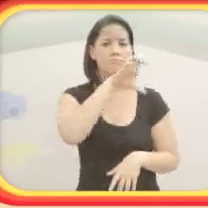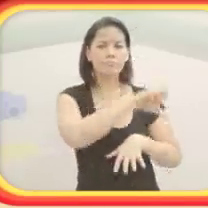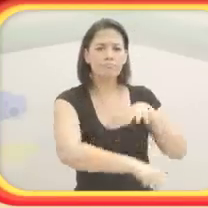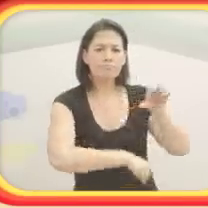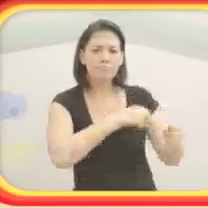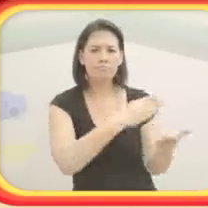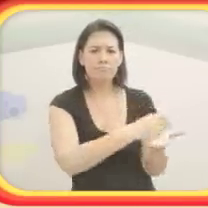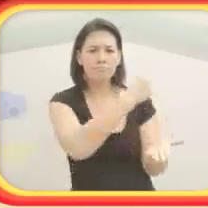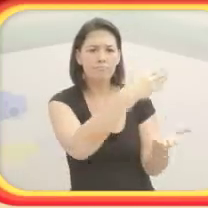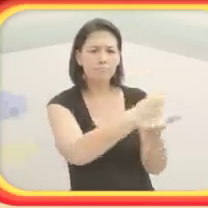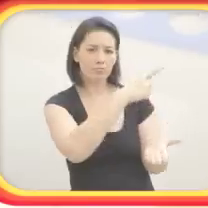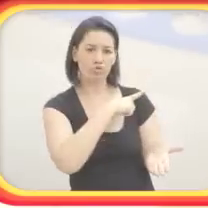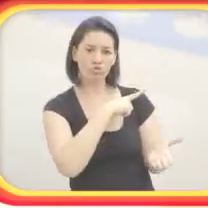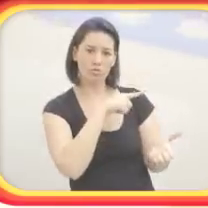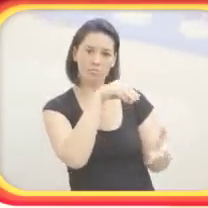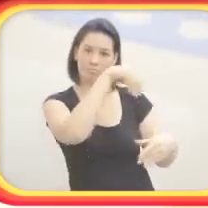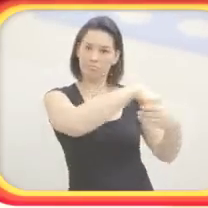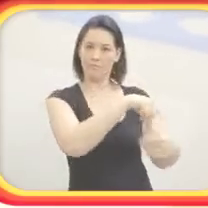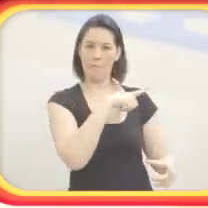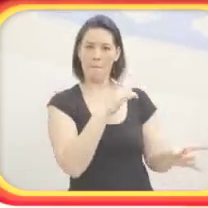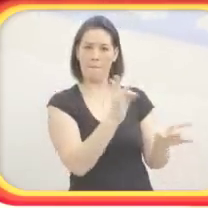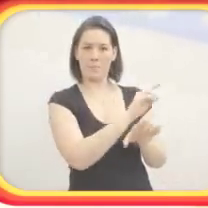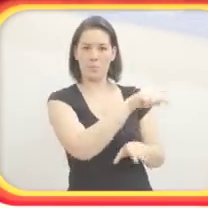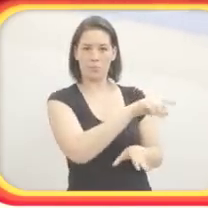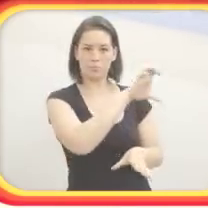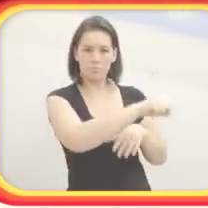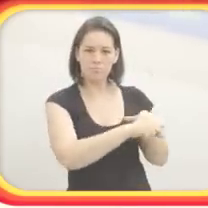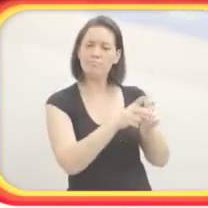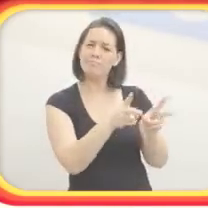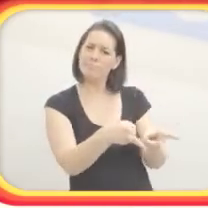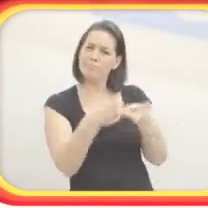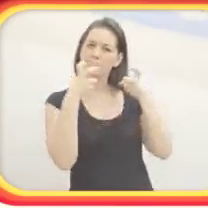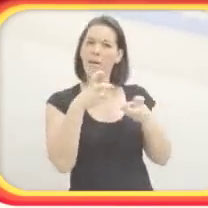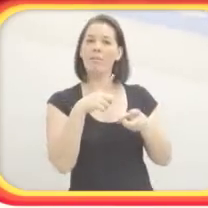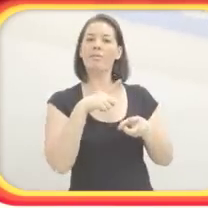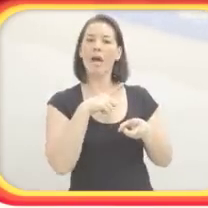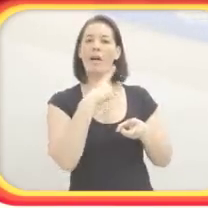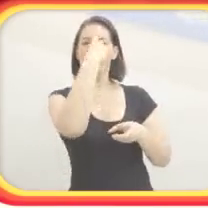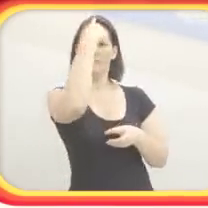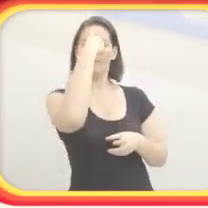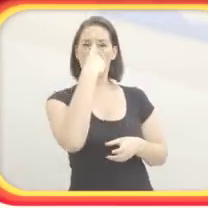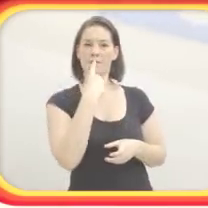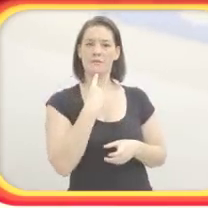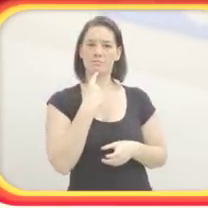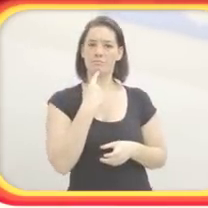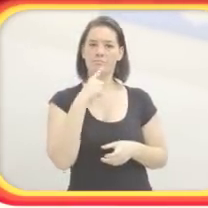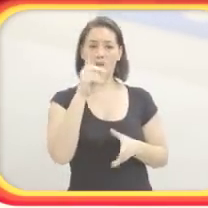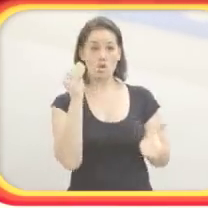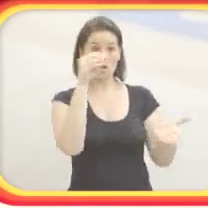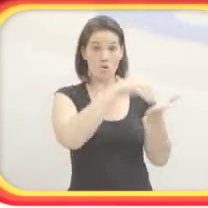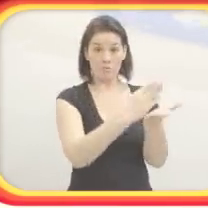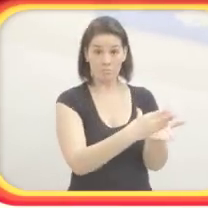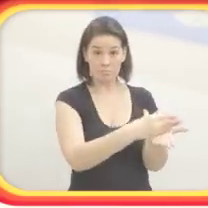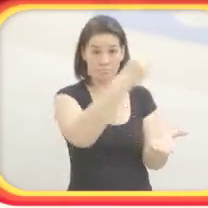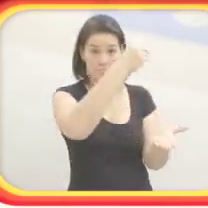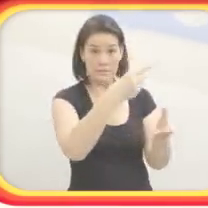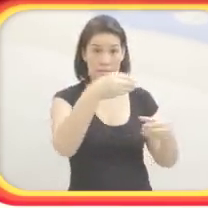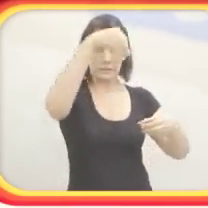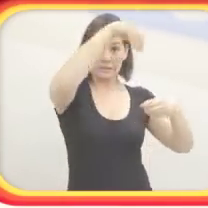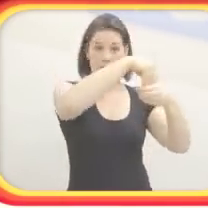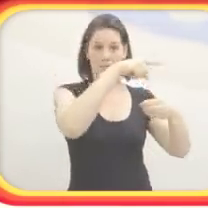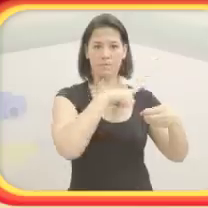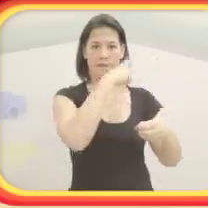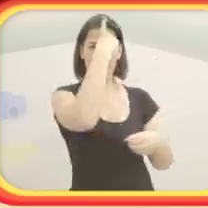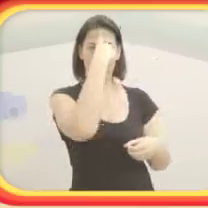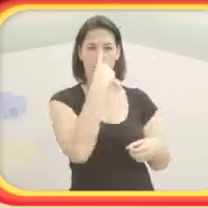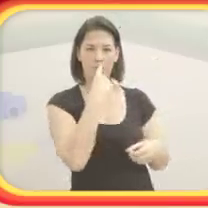os pinos daqui e encaixavam. Então, perceba que pode ser uma figura aqui, que você coloque os